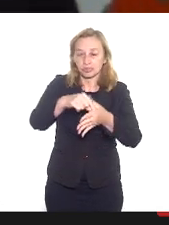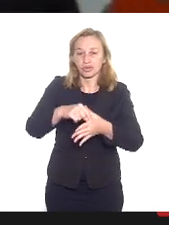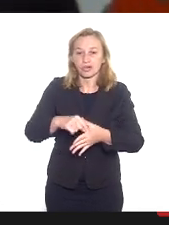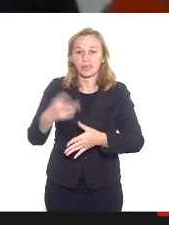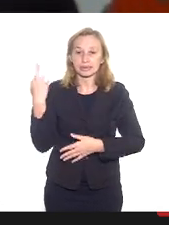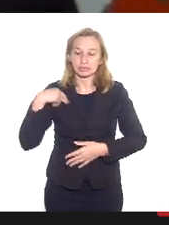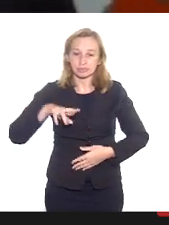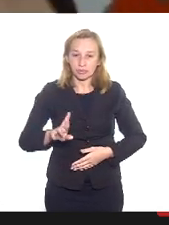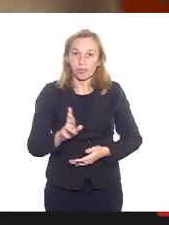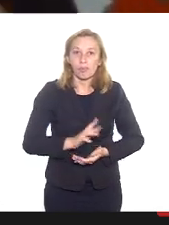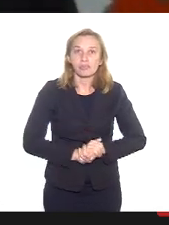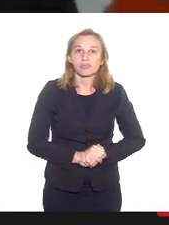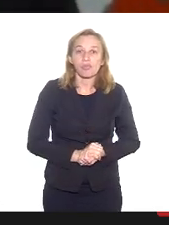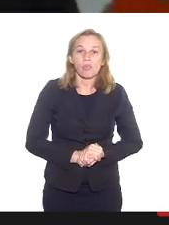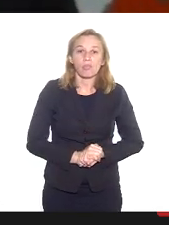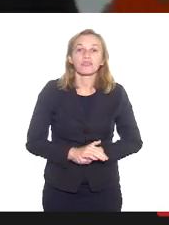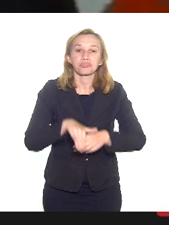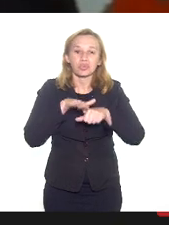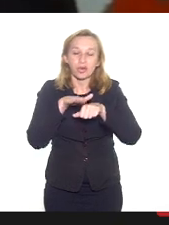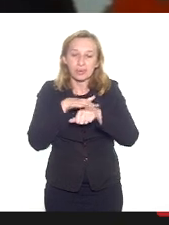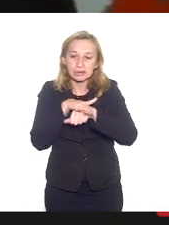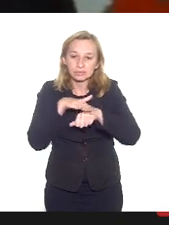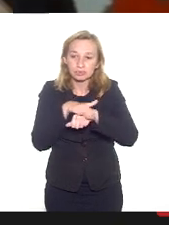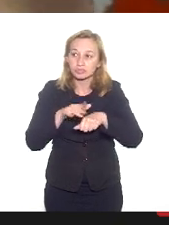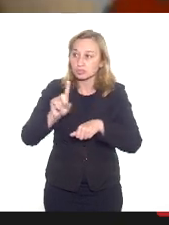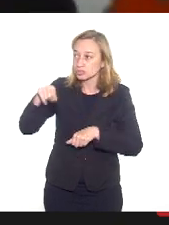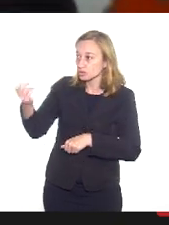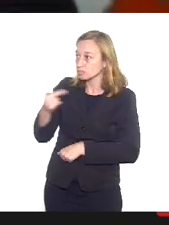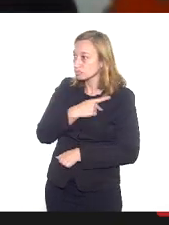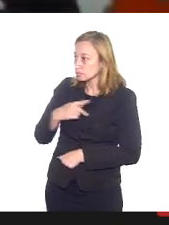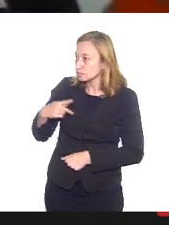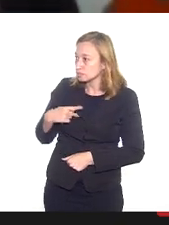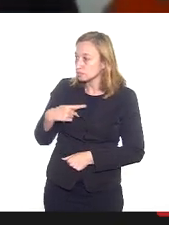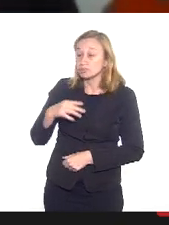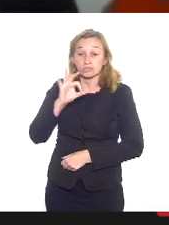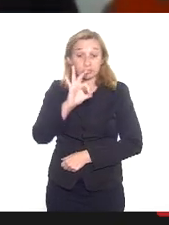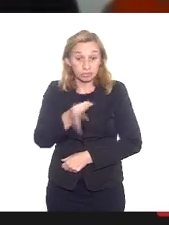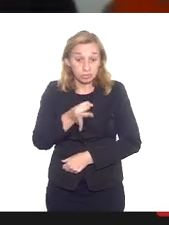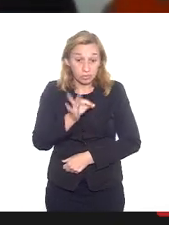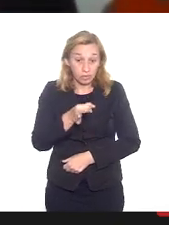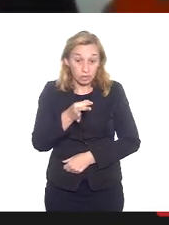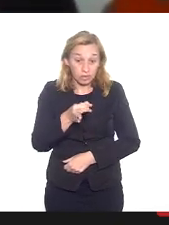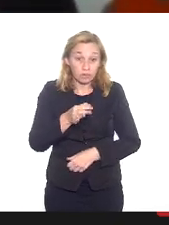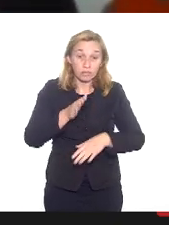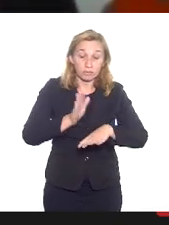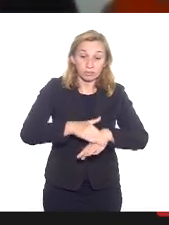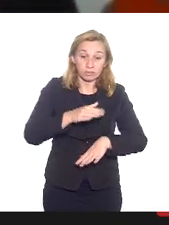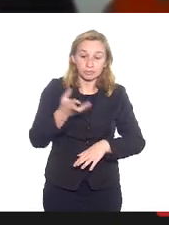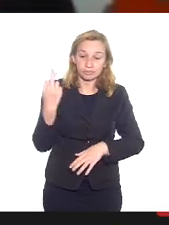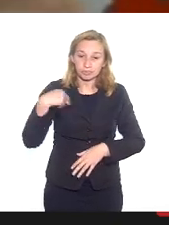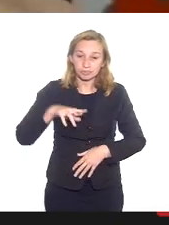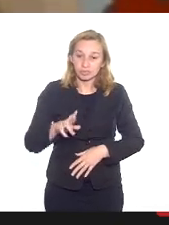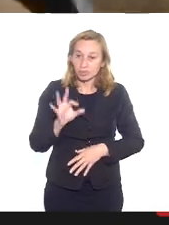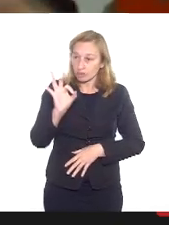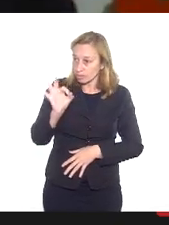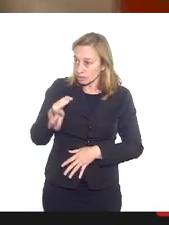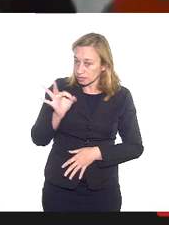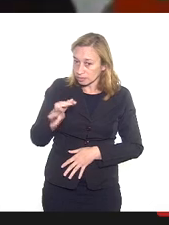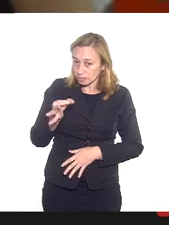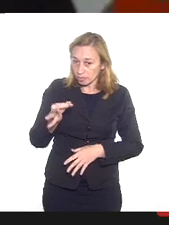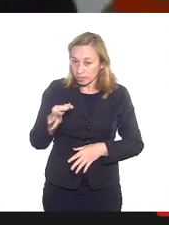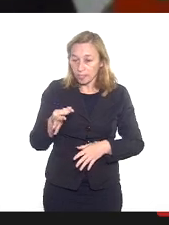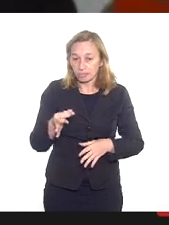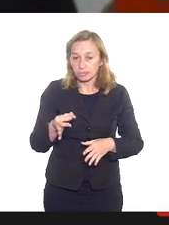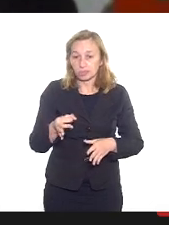religiões para conversar com esses pastores para especificamente mais dessa religião que vem